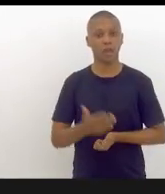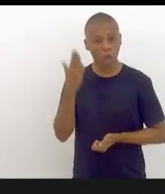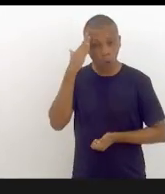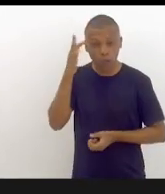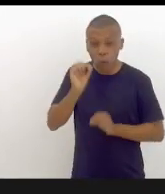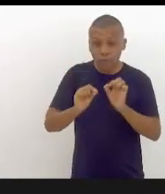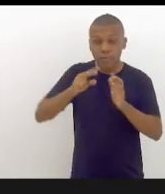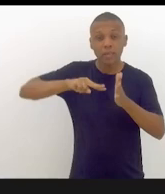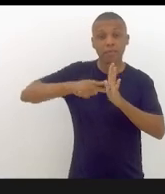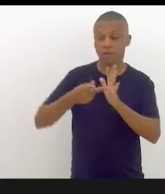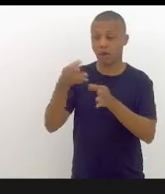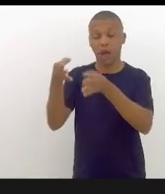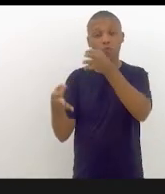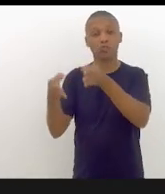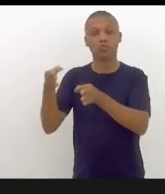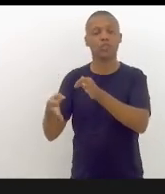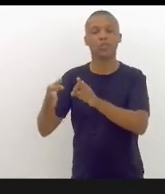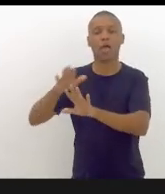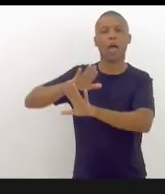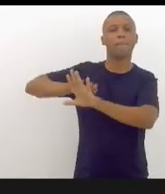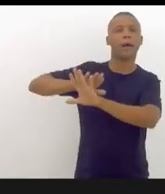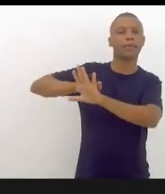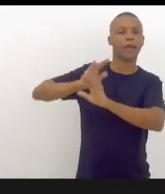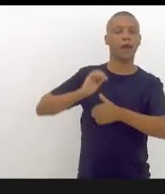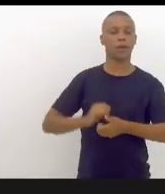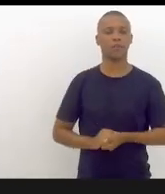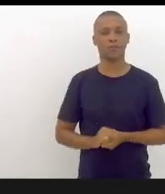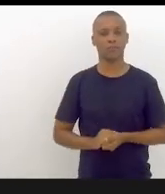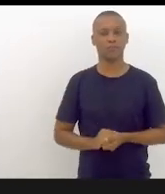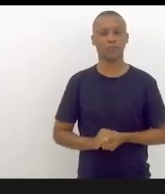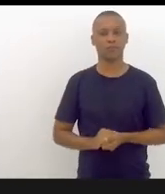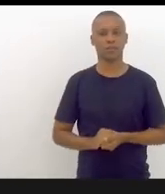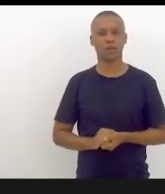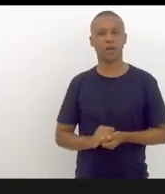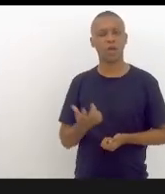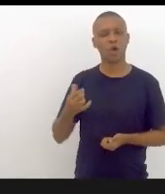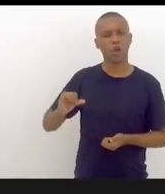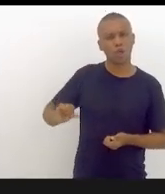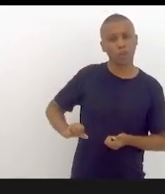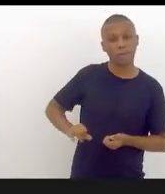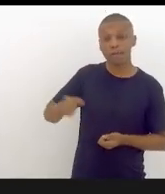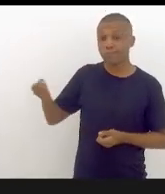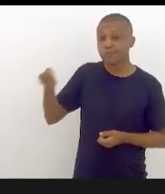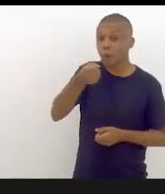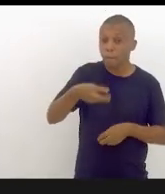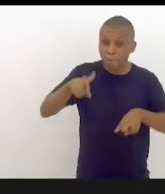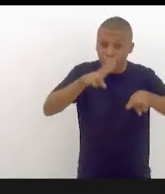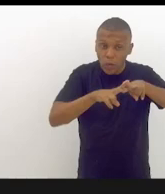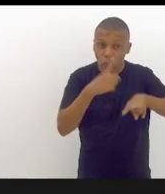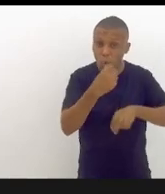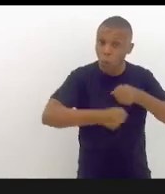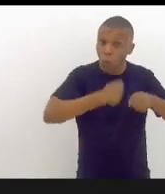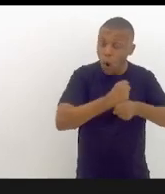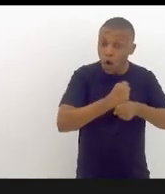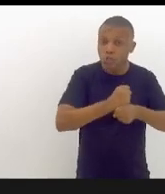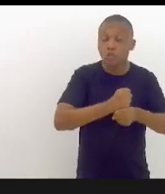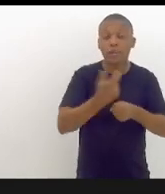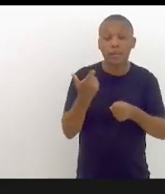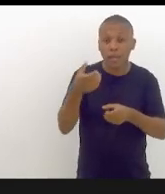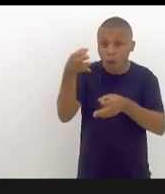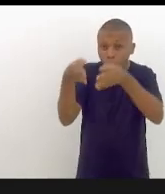parcial. Sofri um encarceramento durante um ano e nunca fui ouvido por uma justiça